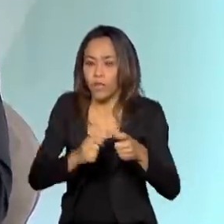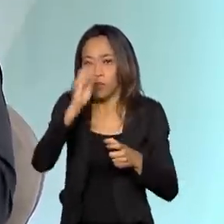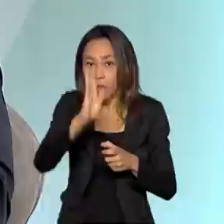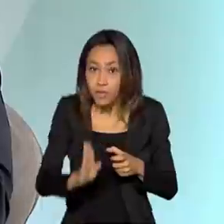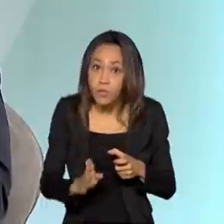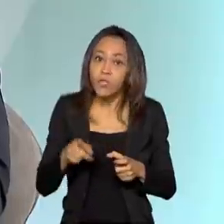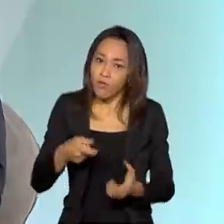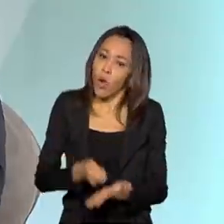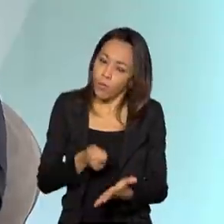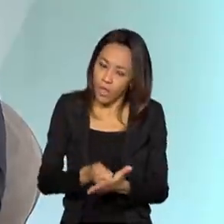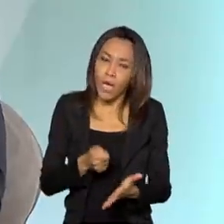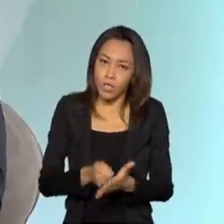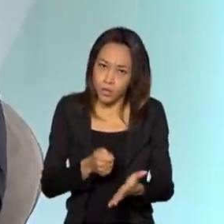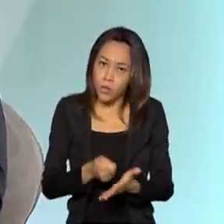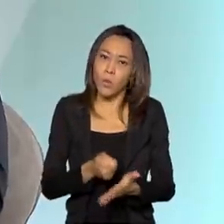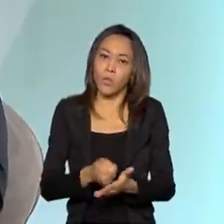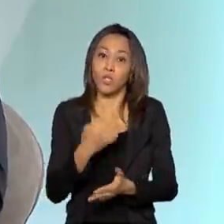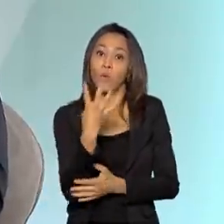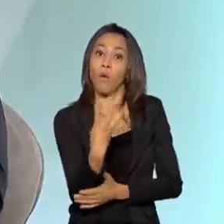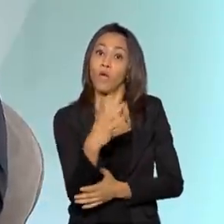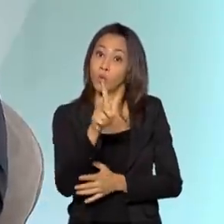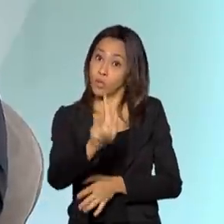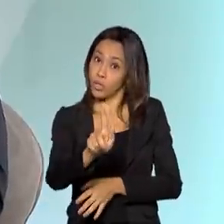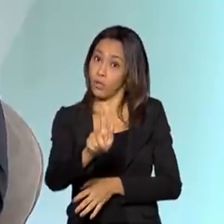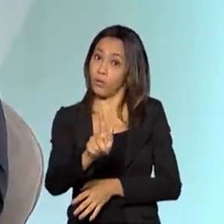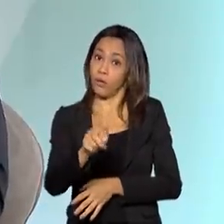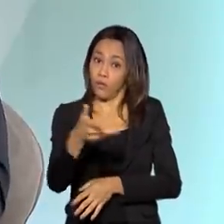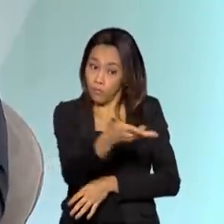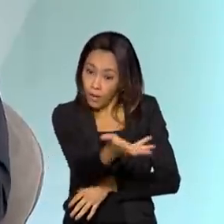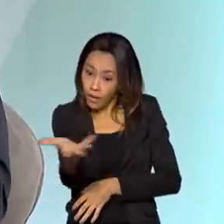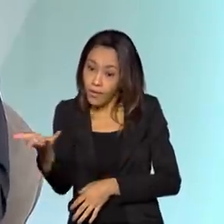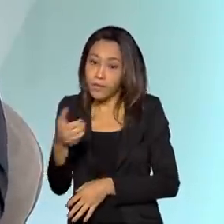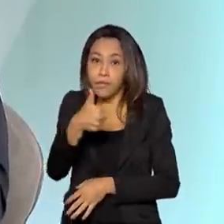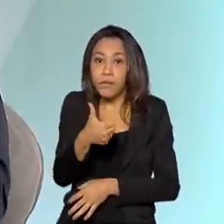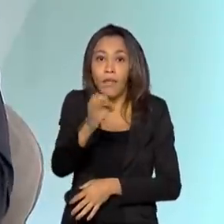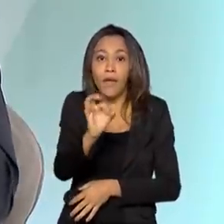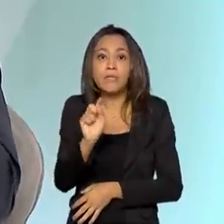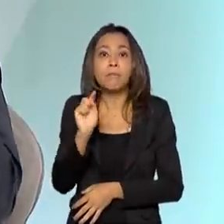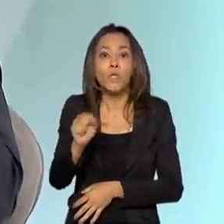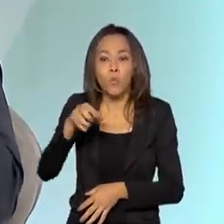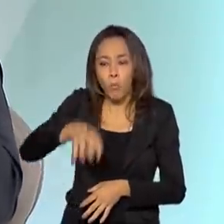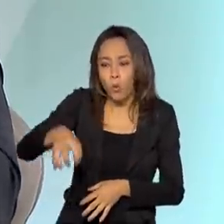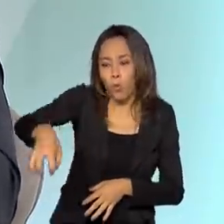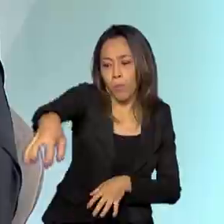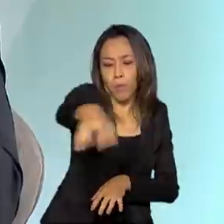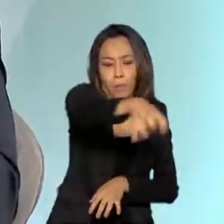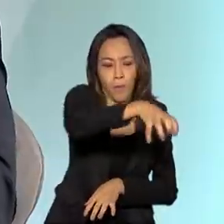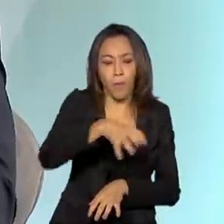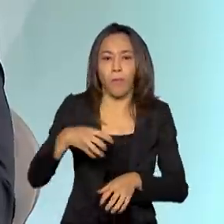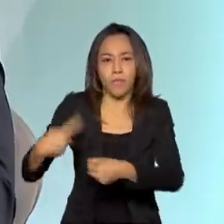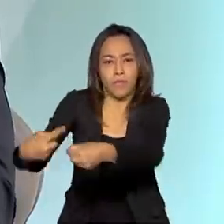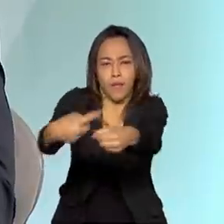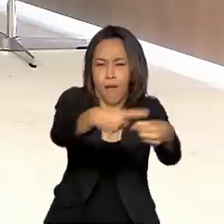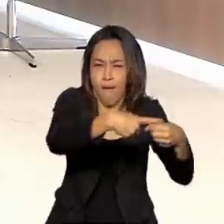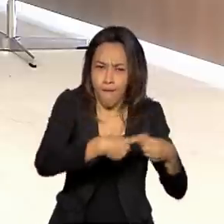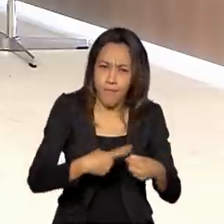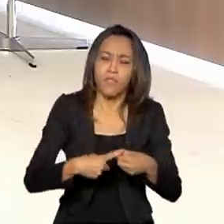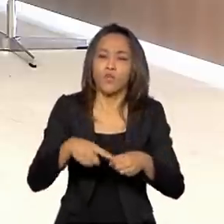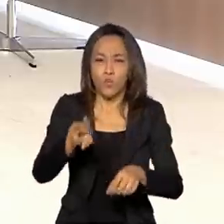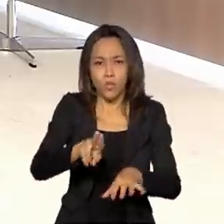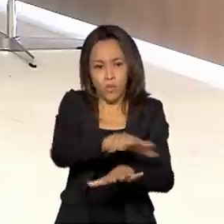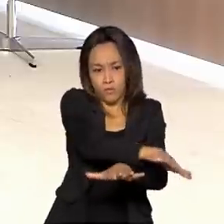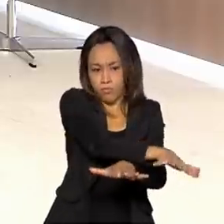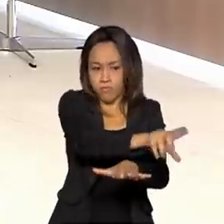obrigações de 4G para essas 10 mil localidades, povoados, e vamos utilizar isso na faixa de 700 também,